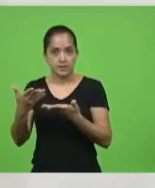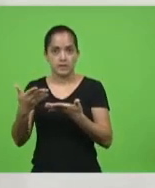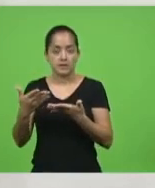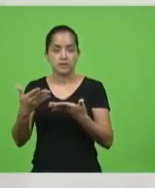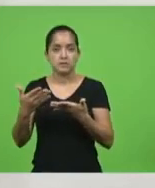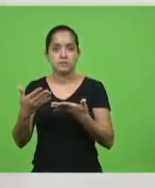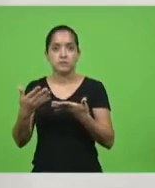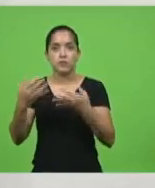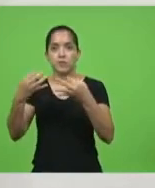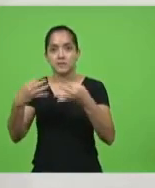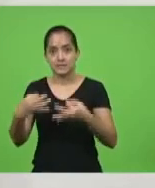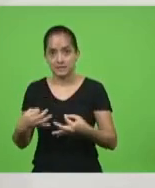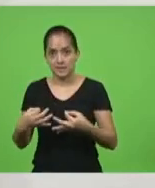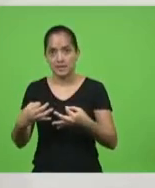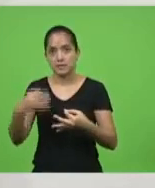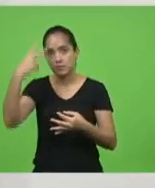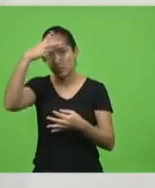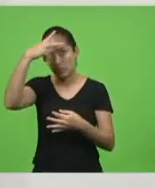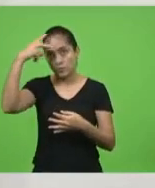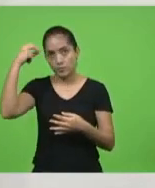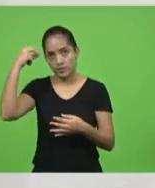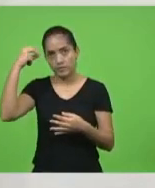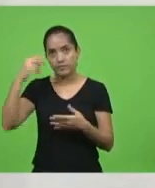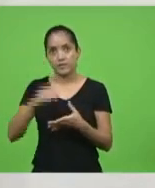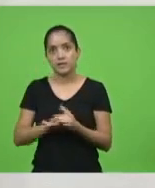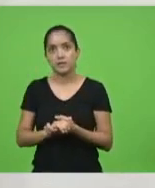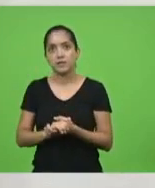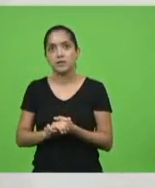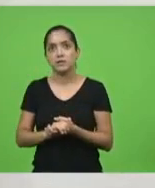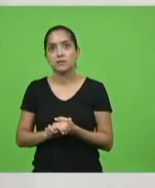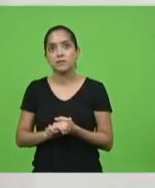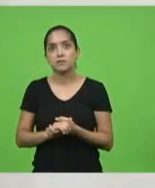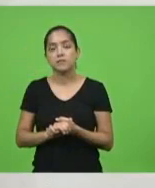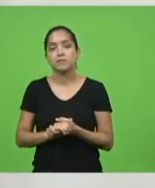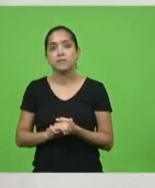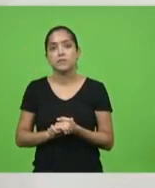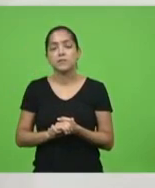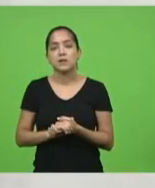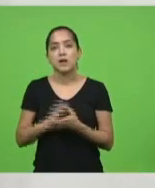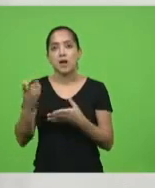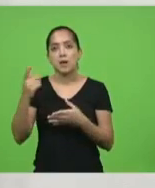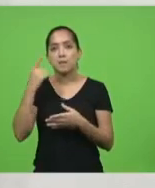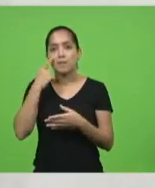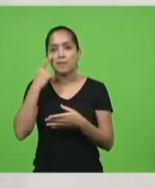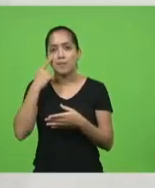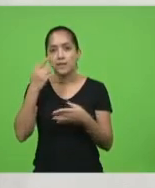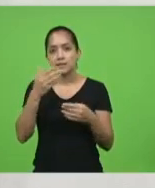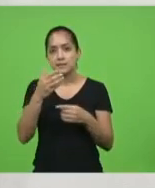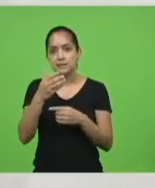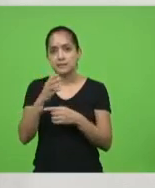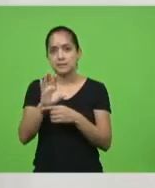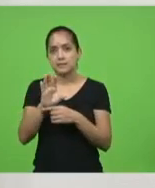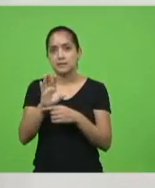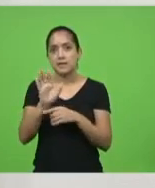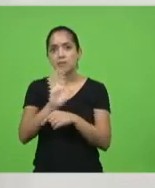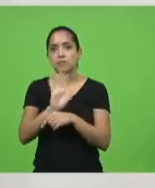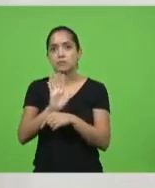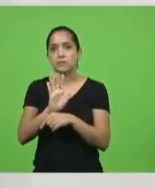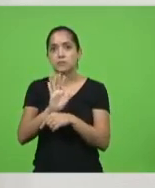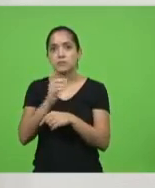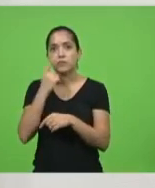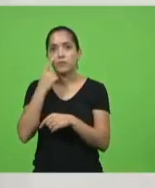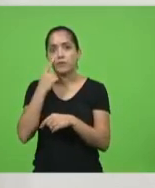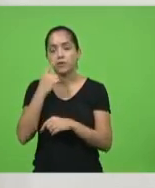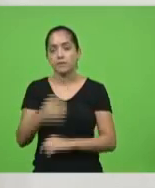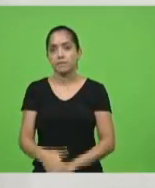por um prefeito, prefeito de Cacoal. Peço que a nossa diretoria legislativa coloque o vídeo.